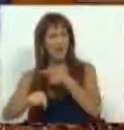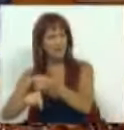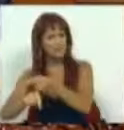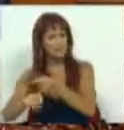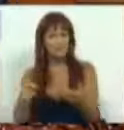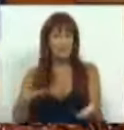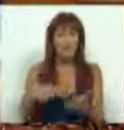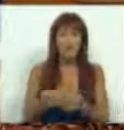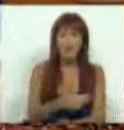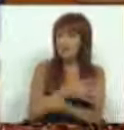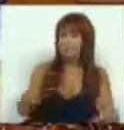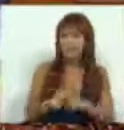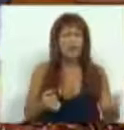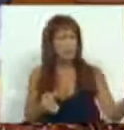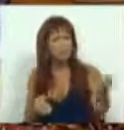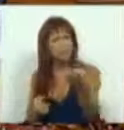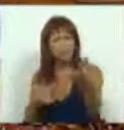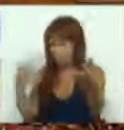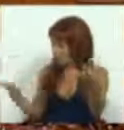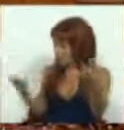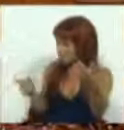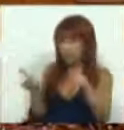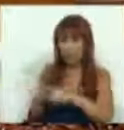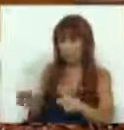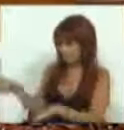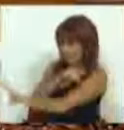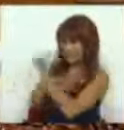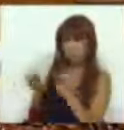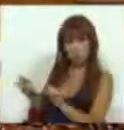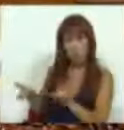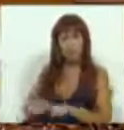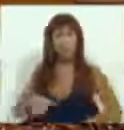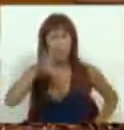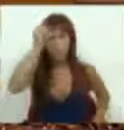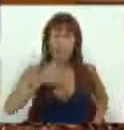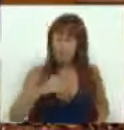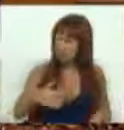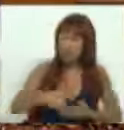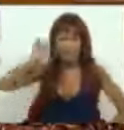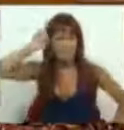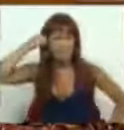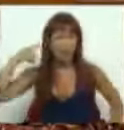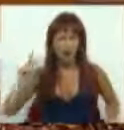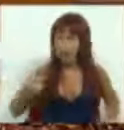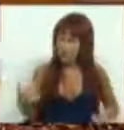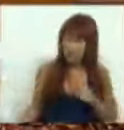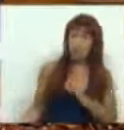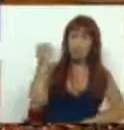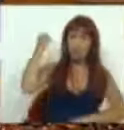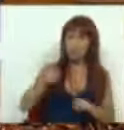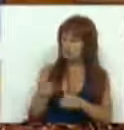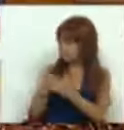presenta uma das melhores ráceos quando comparado com os parceiros europeus. Será que o Governo quer colocar em causa o que adquirimos